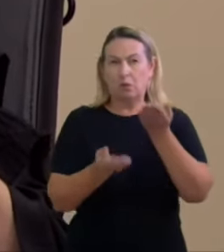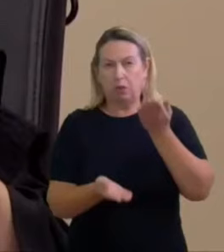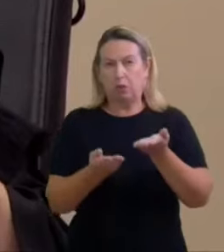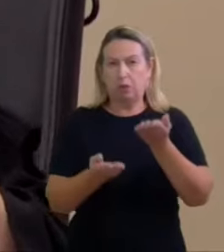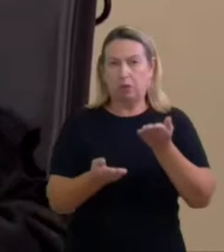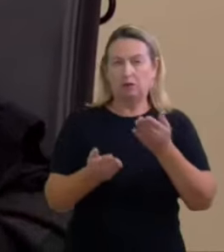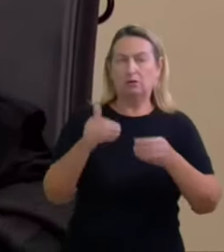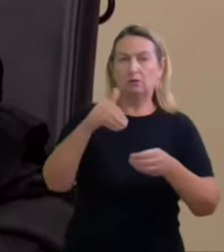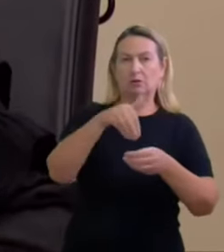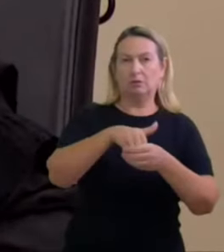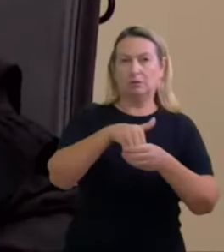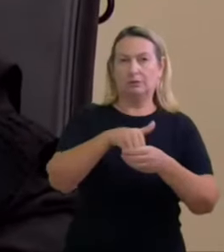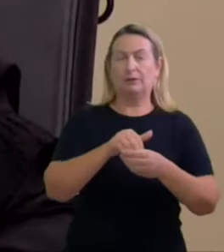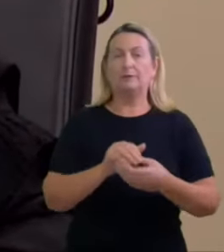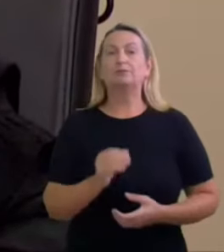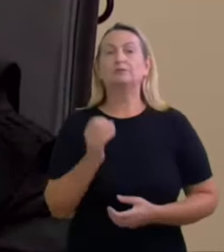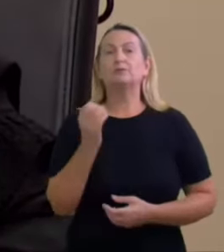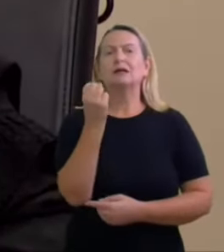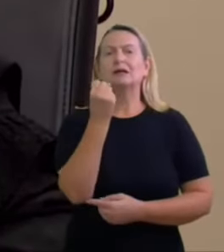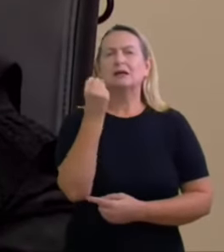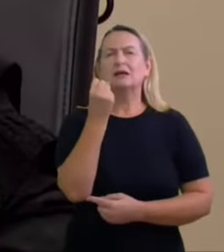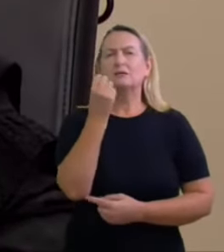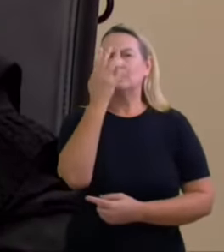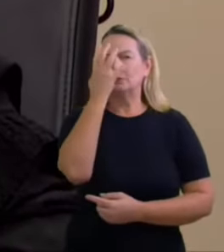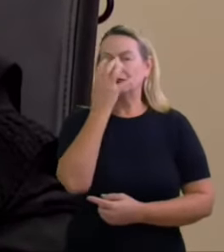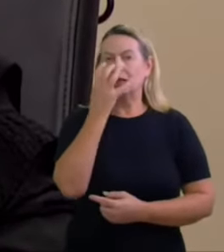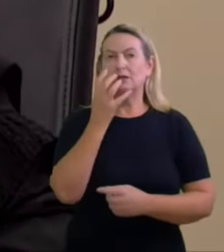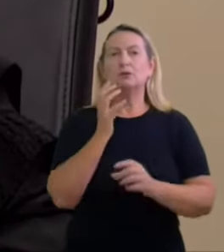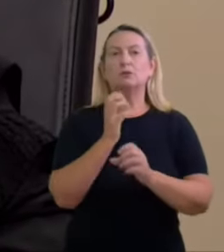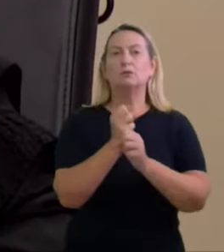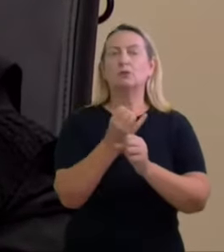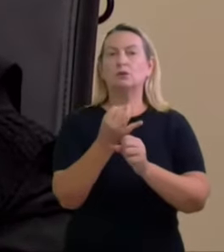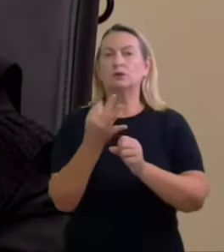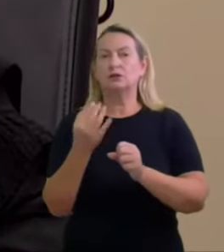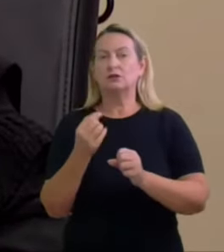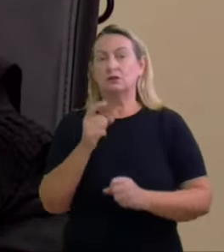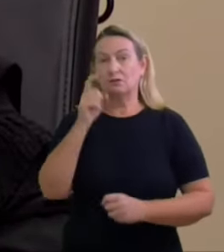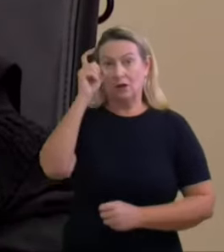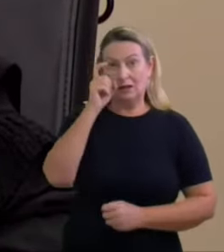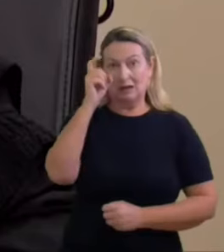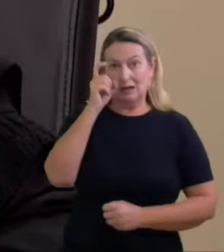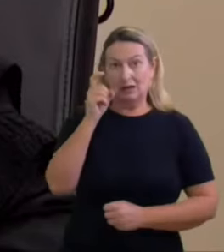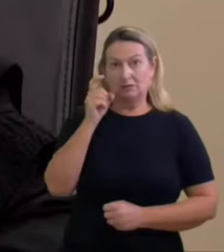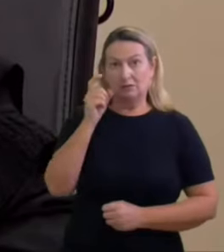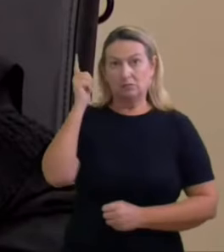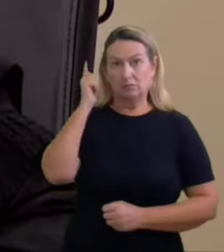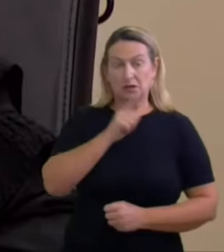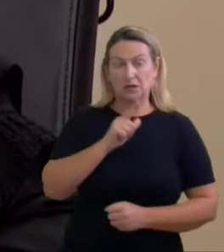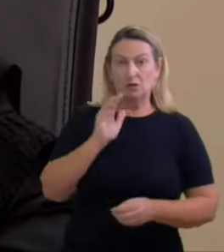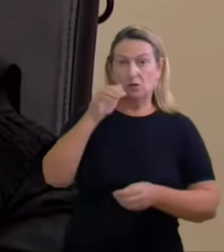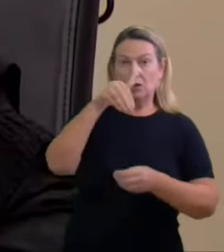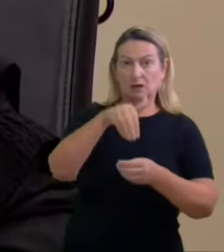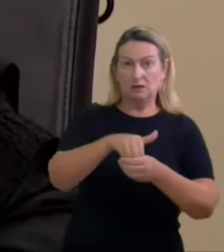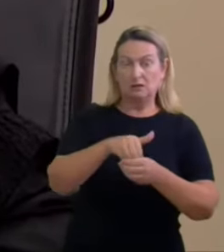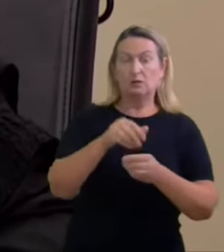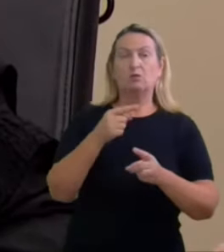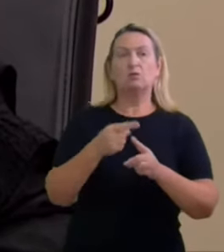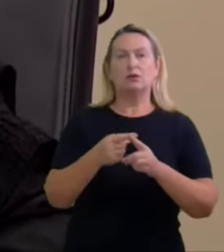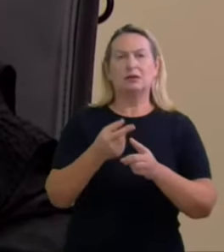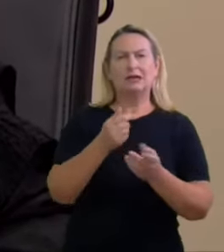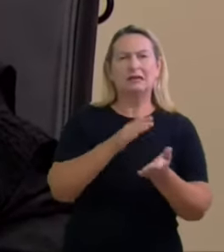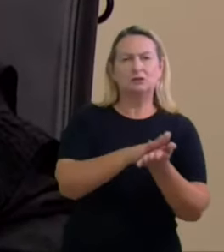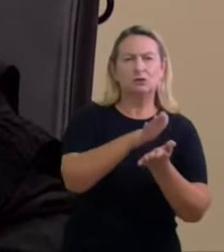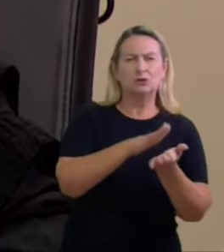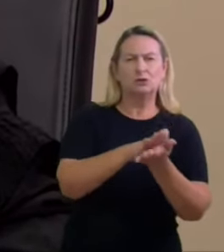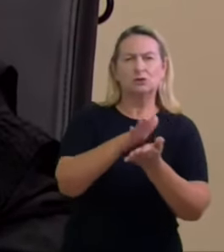gravidade quantitativa está uma pergunta Sérgio Moro teria sido eleito por gastar muito mais do que os oponentes ou por